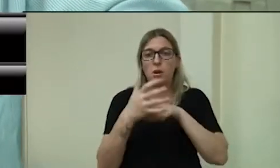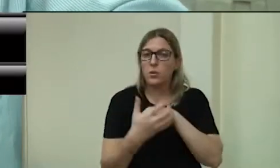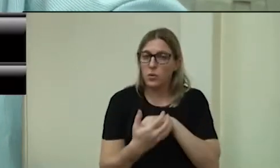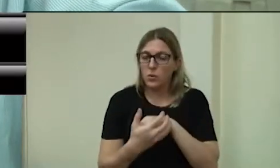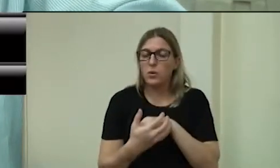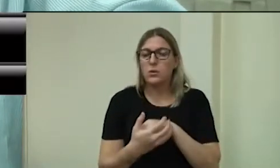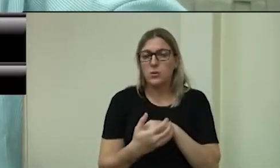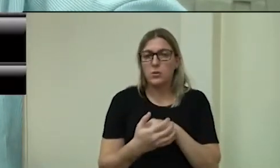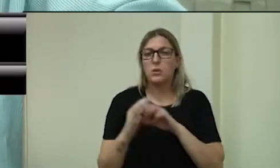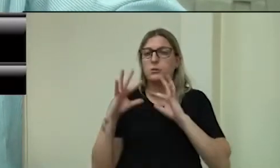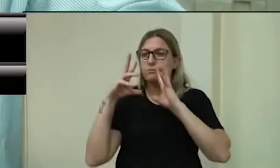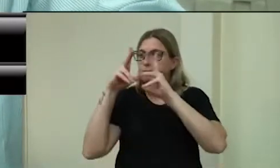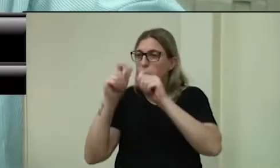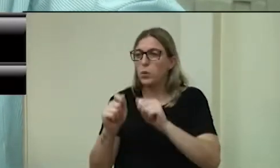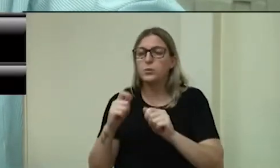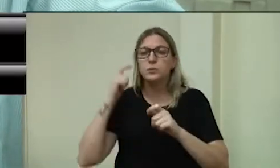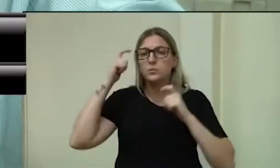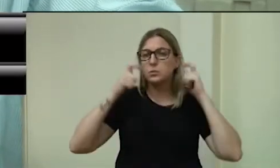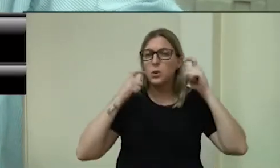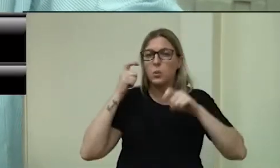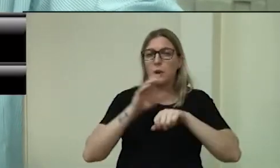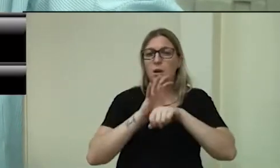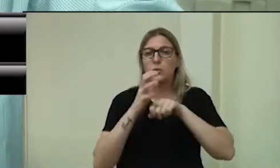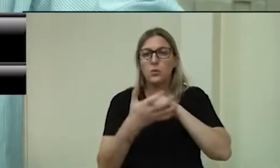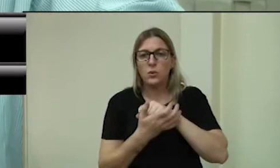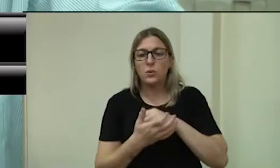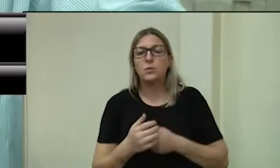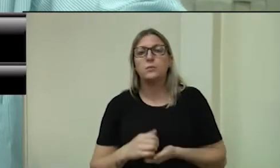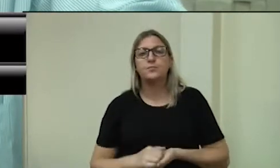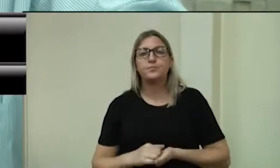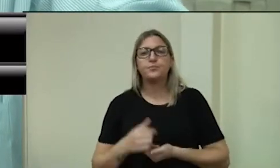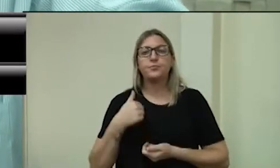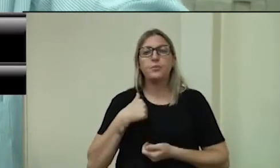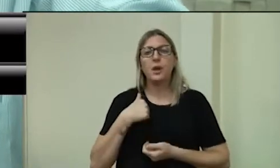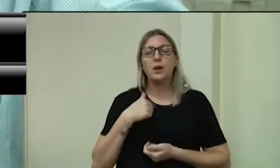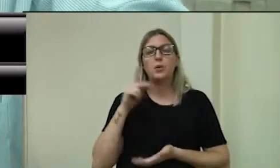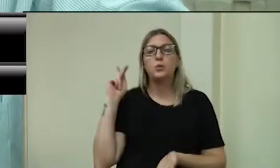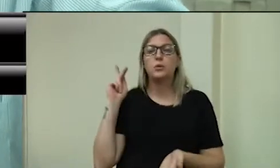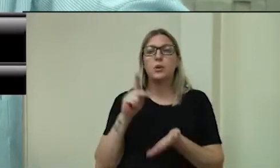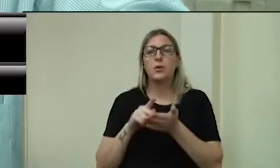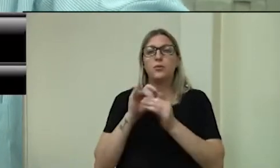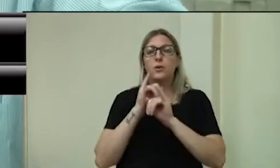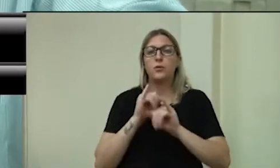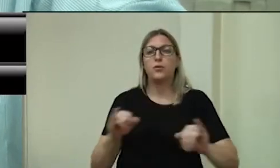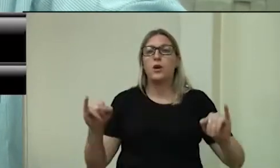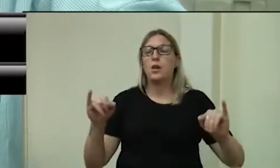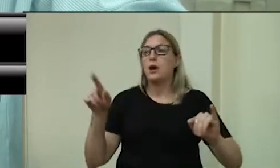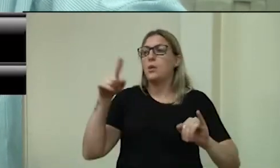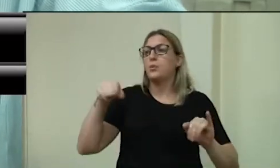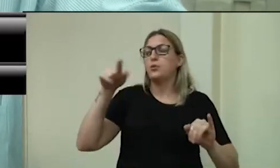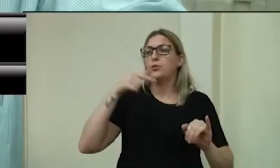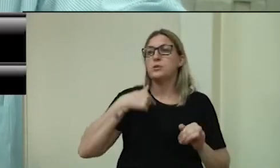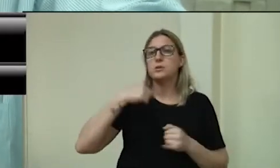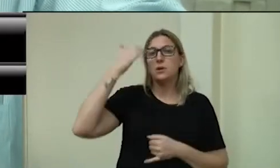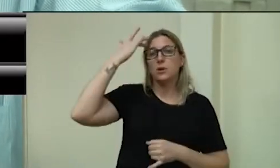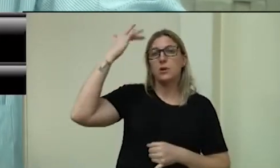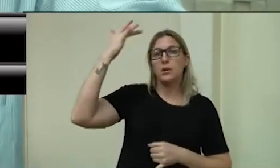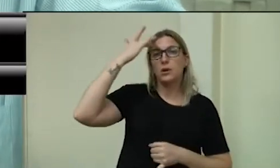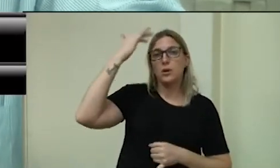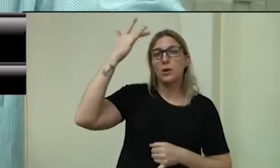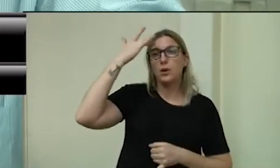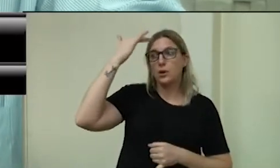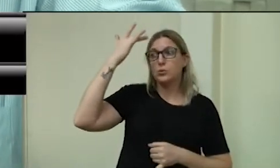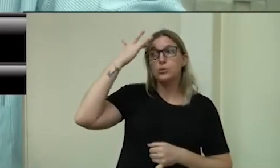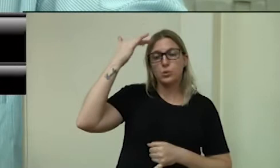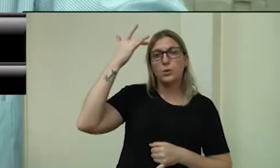mundo nessa aí, que tem gente, eu, na verdade, vou dizer uma coisa para ti. Eu sonhei que o meu suplente já estava nesse lugar aqui,